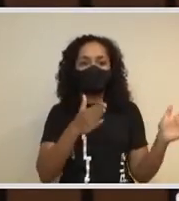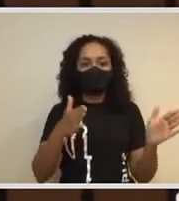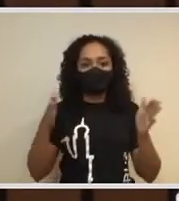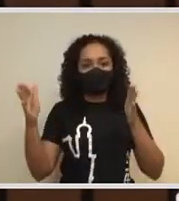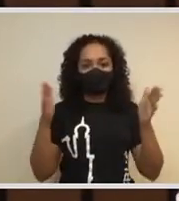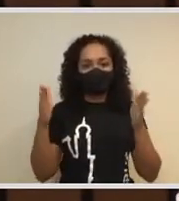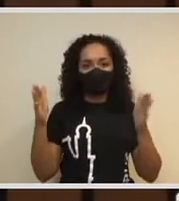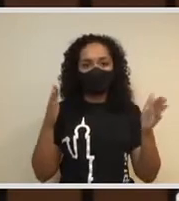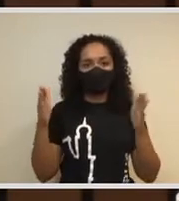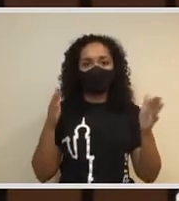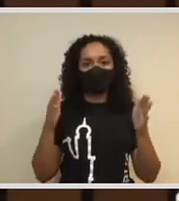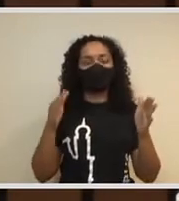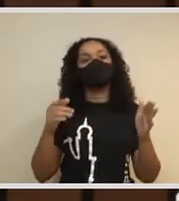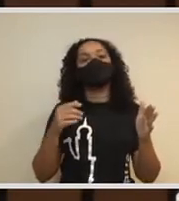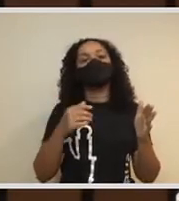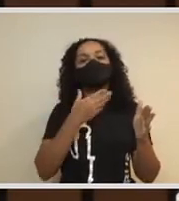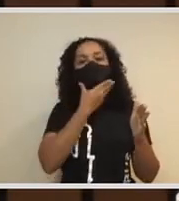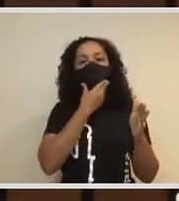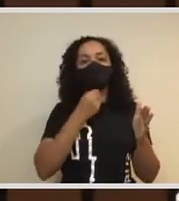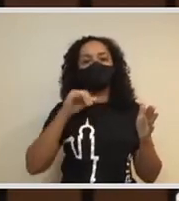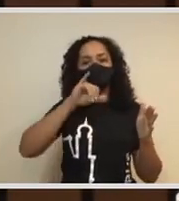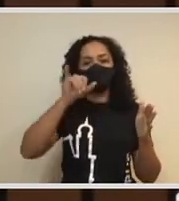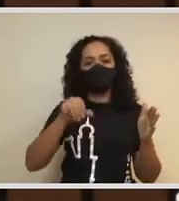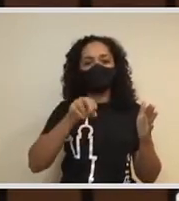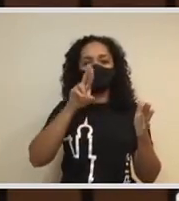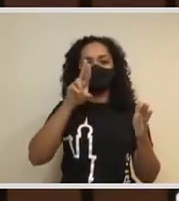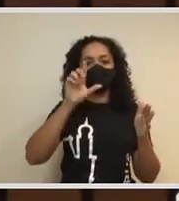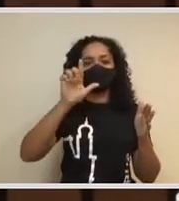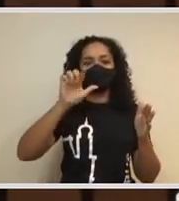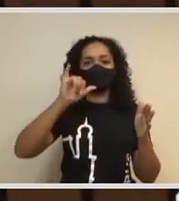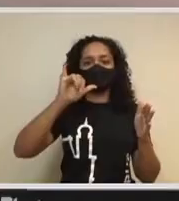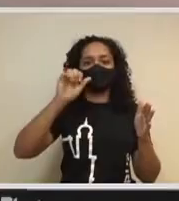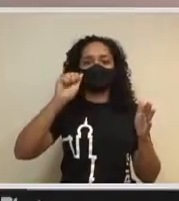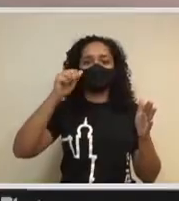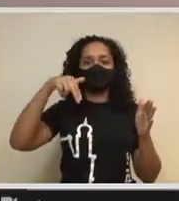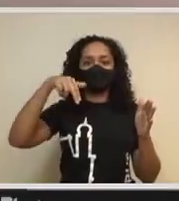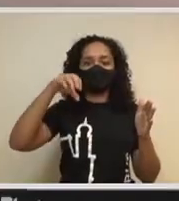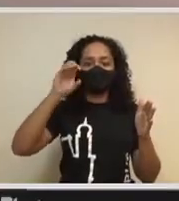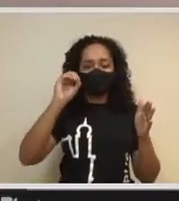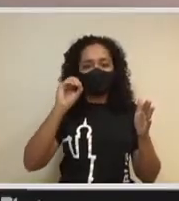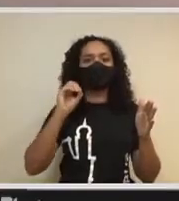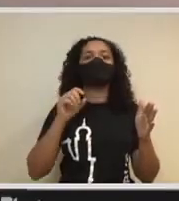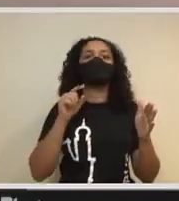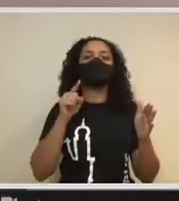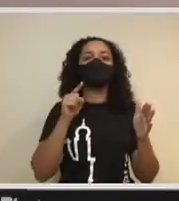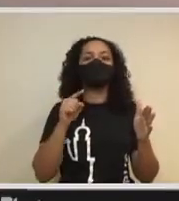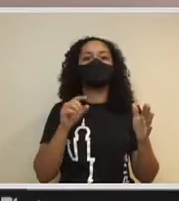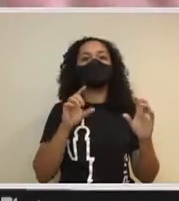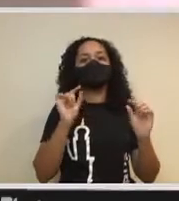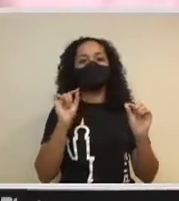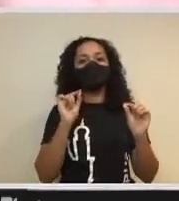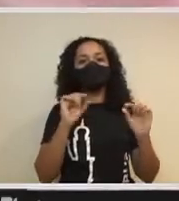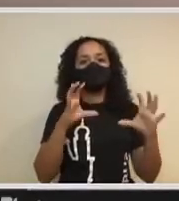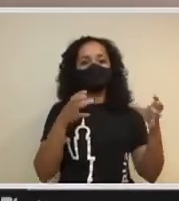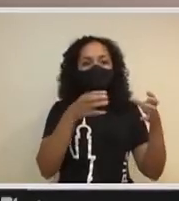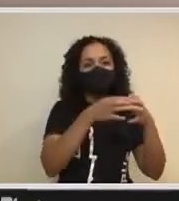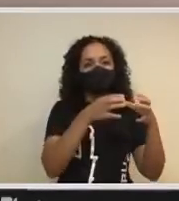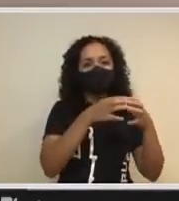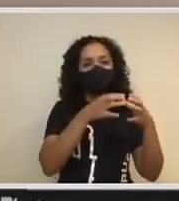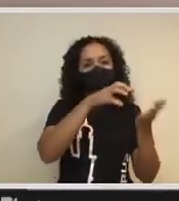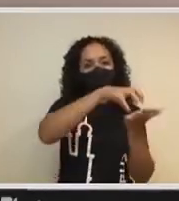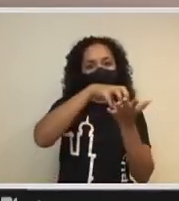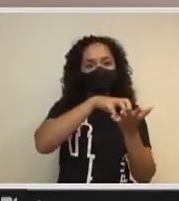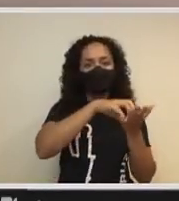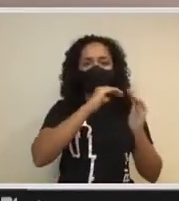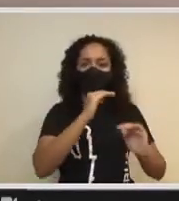Juliano atuou junto à vice-presidência de gestão e desenvolvimento institucional, mas também nesse núcleo